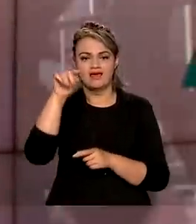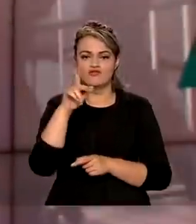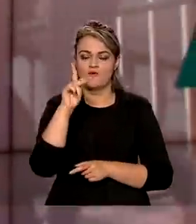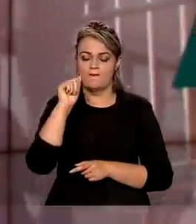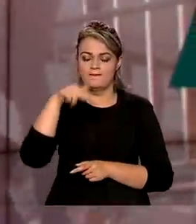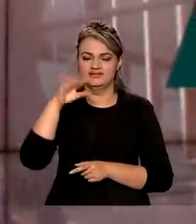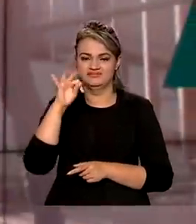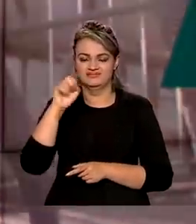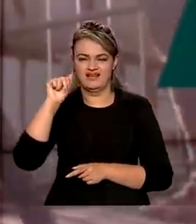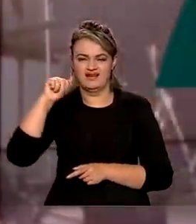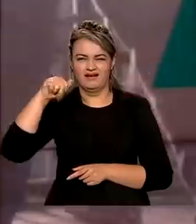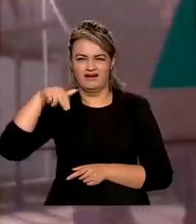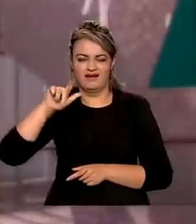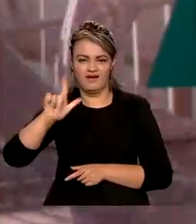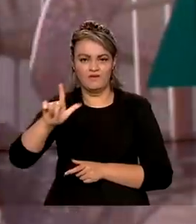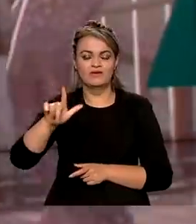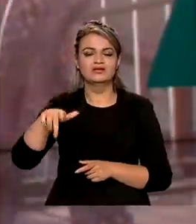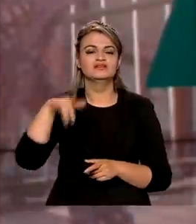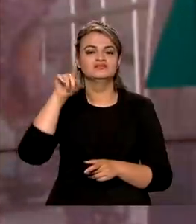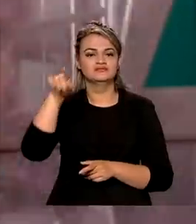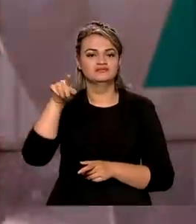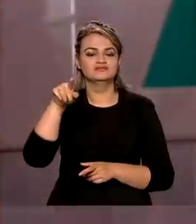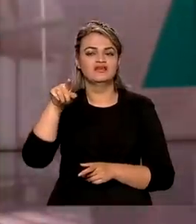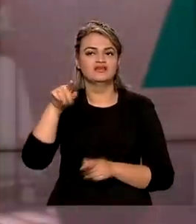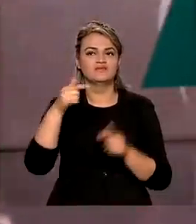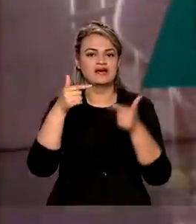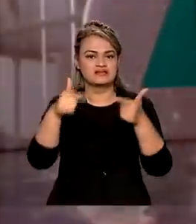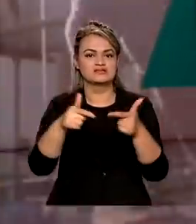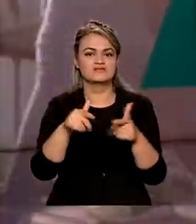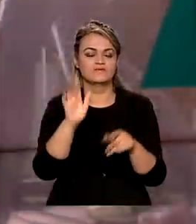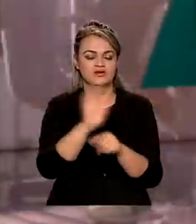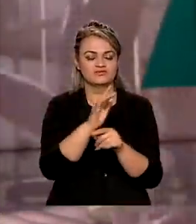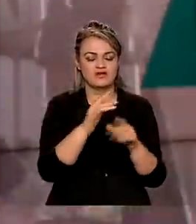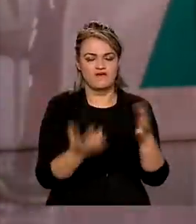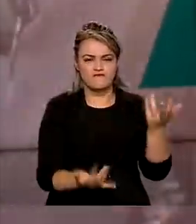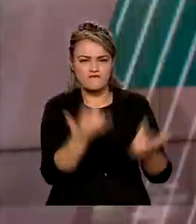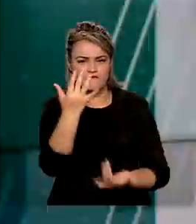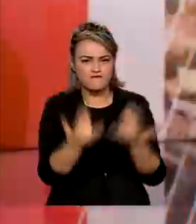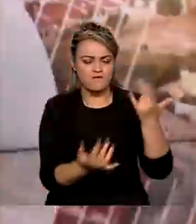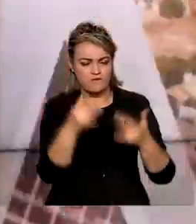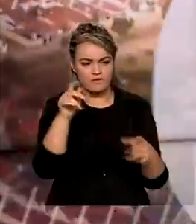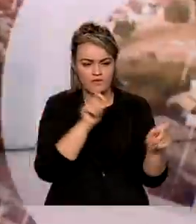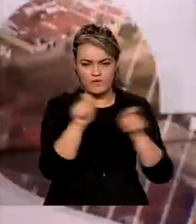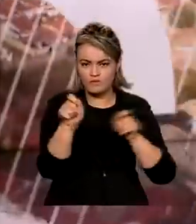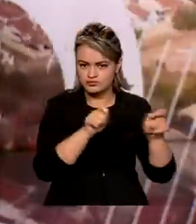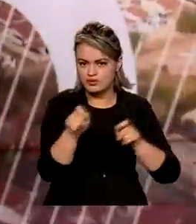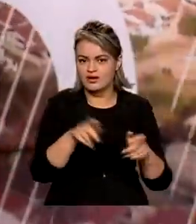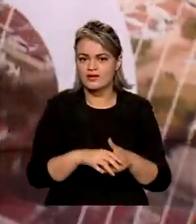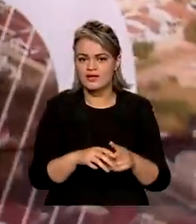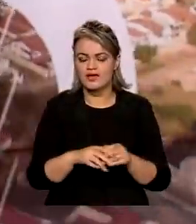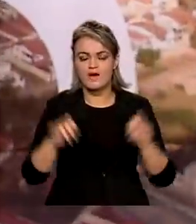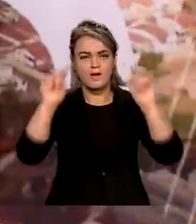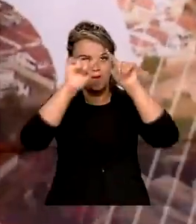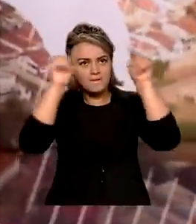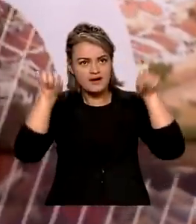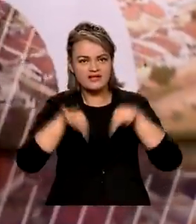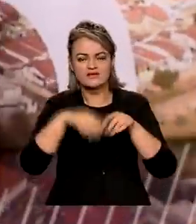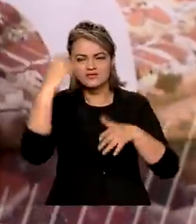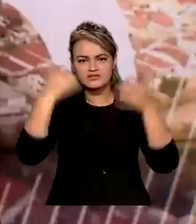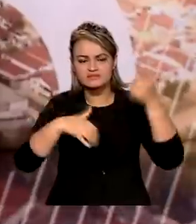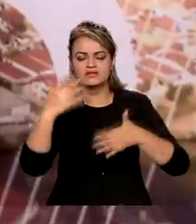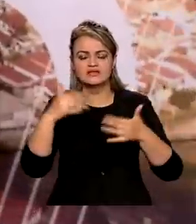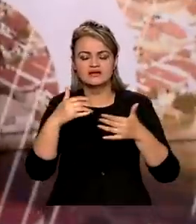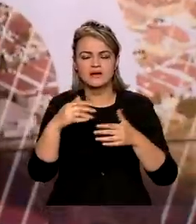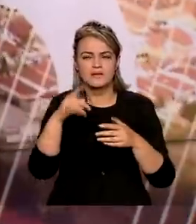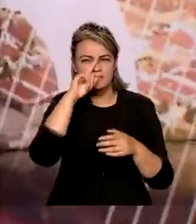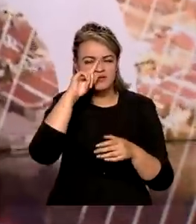mais uma ferramenta para ajudar na prevenção e combate ao fogo na região comum nesta época do ano. É o painel Risco de Incêndio, que